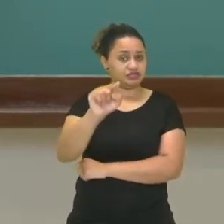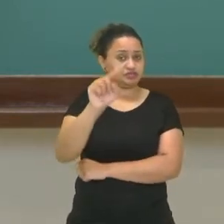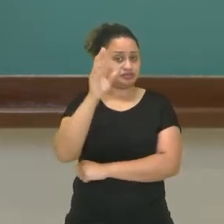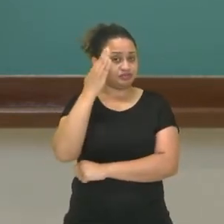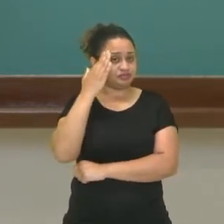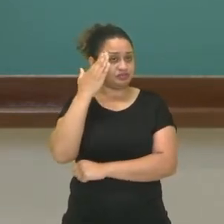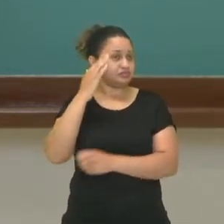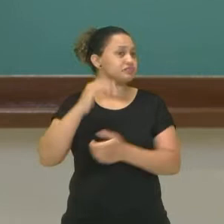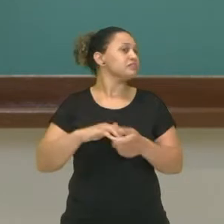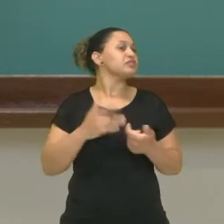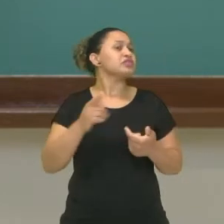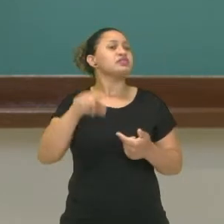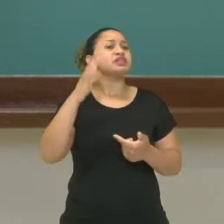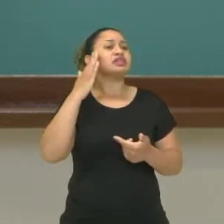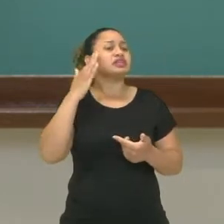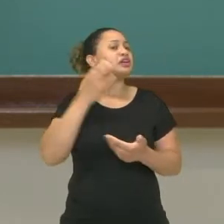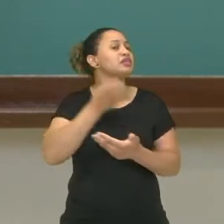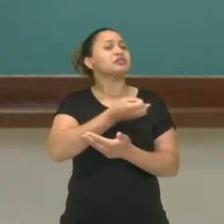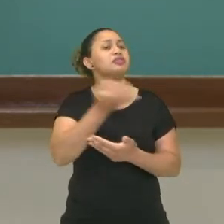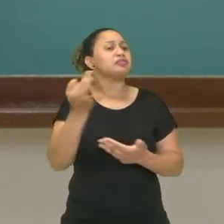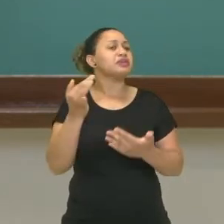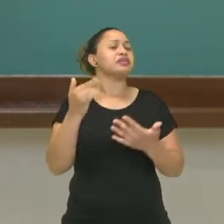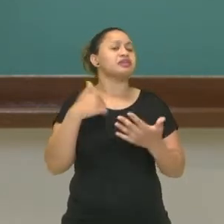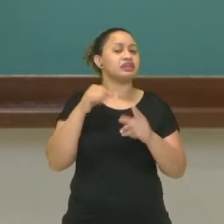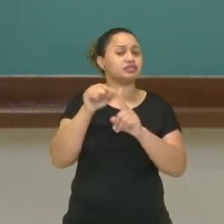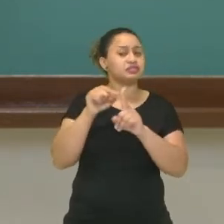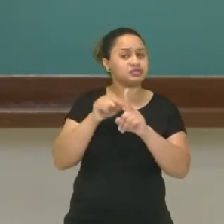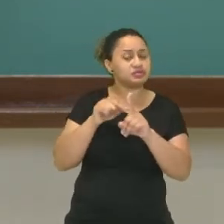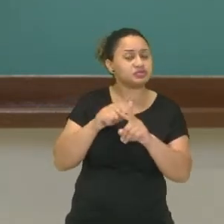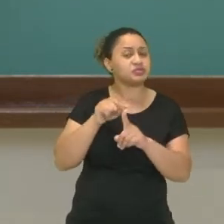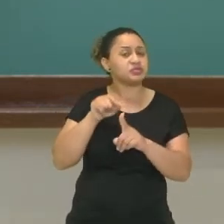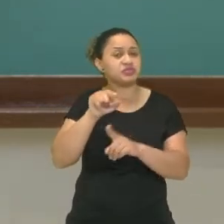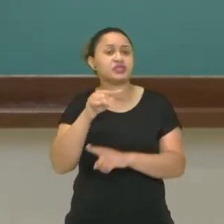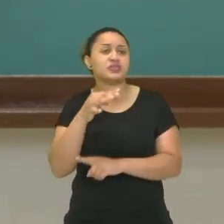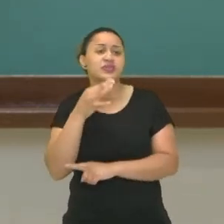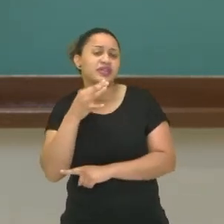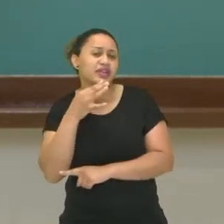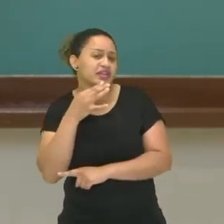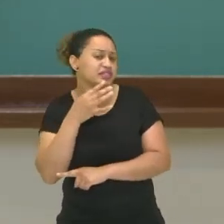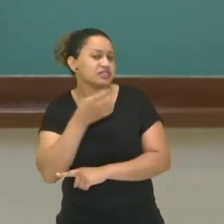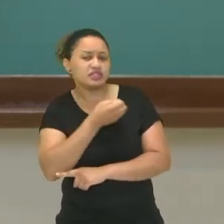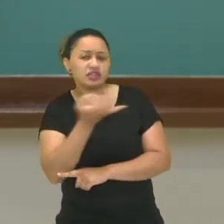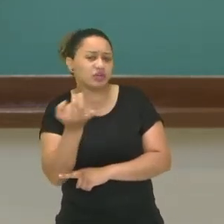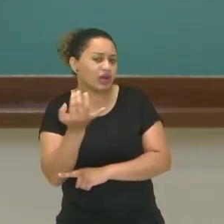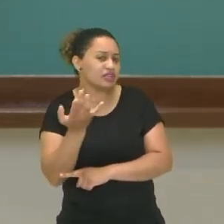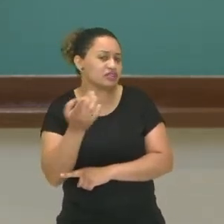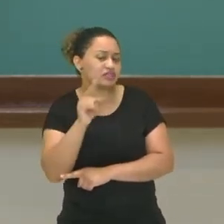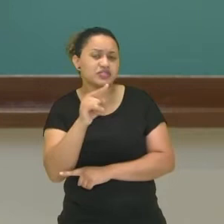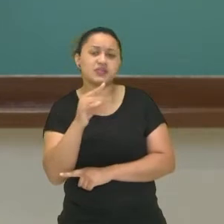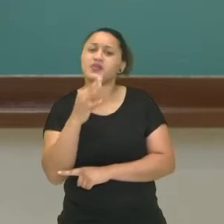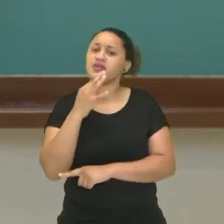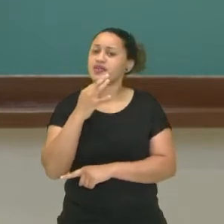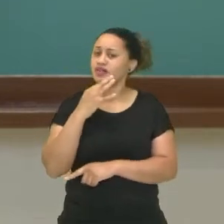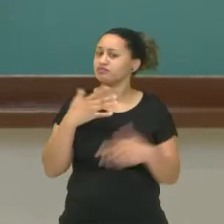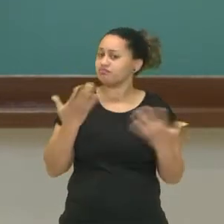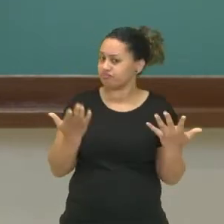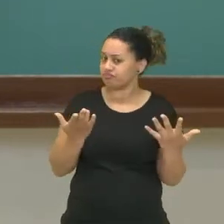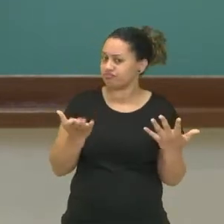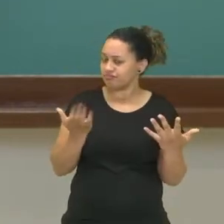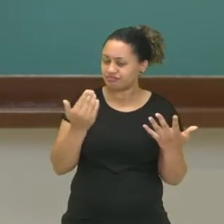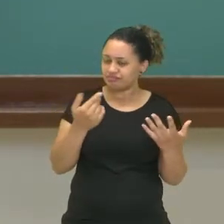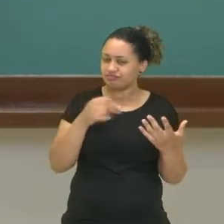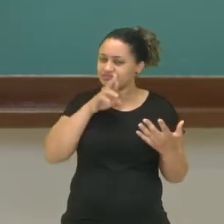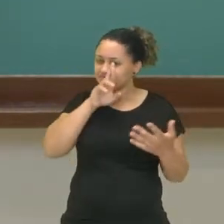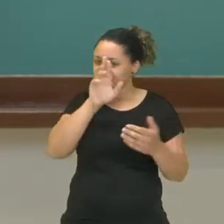quais as ginásticas você conhece? Você pode me dizer quais são as ginásticas que você conhece? Vamos lá, vamos